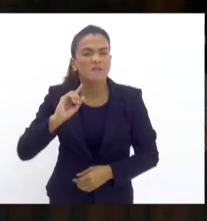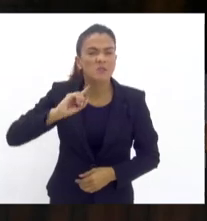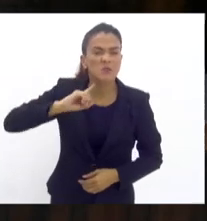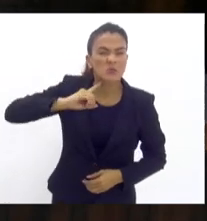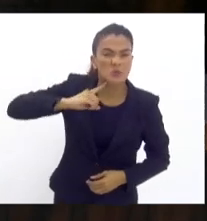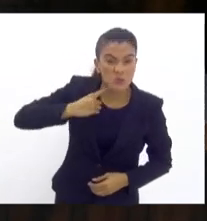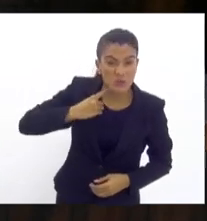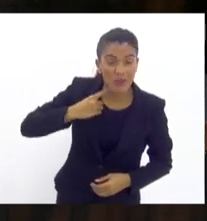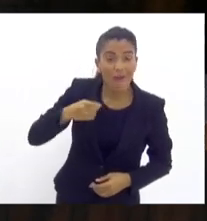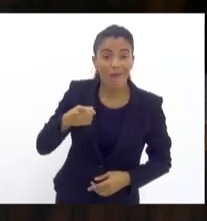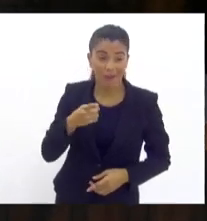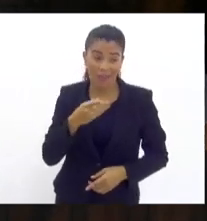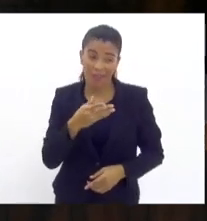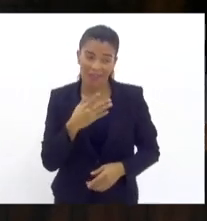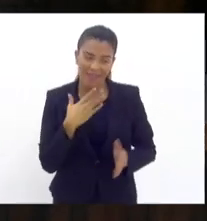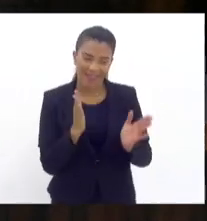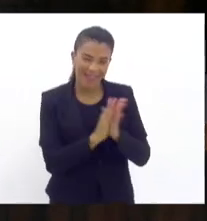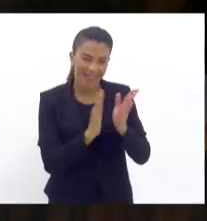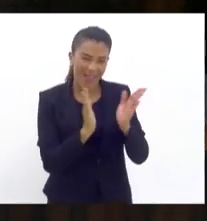quem se beneficia com isso